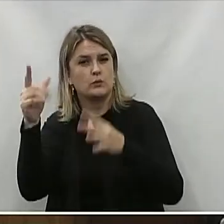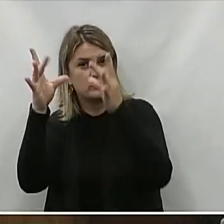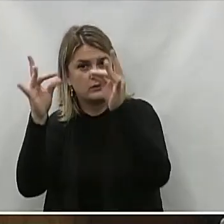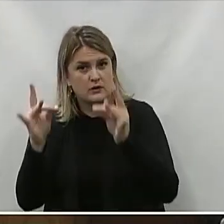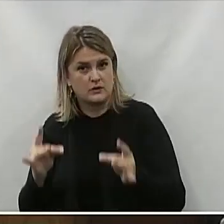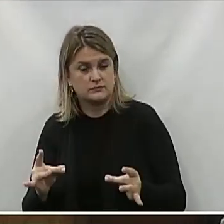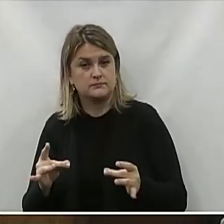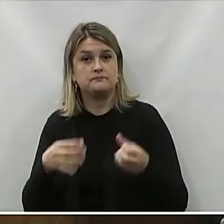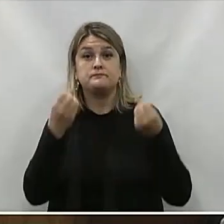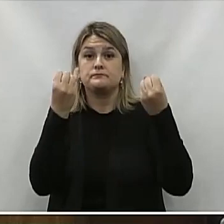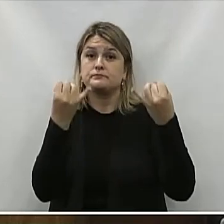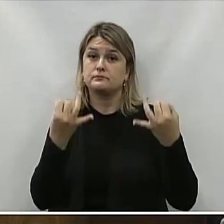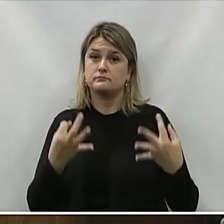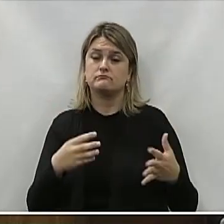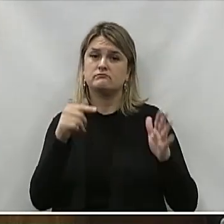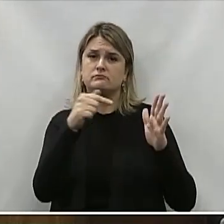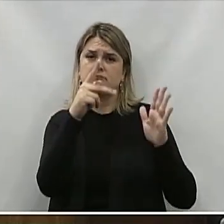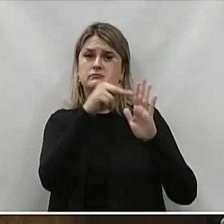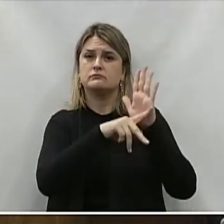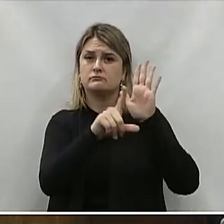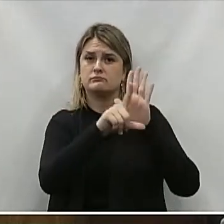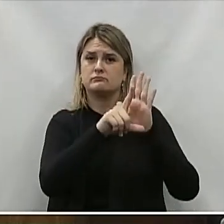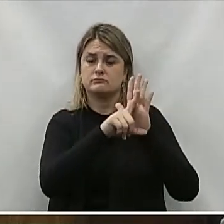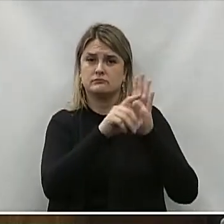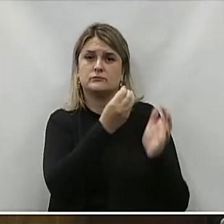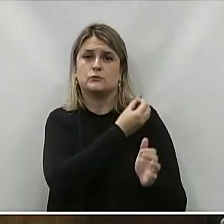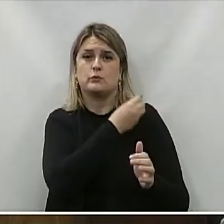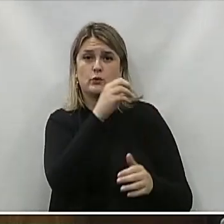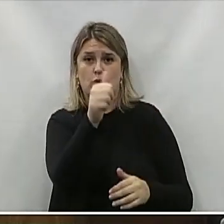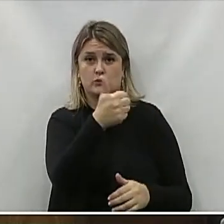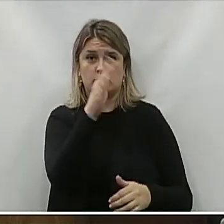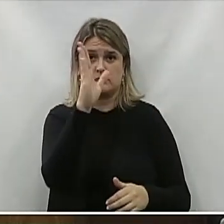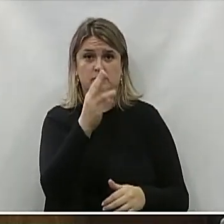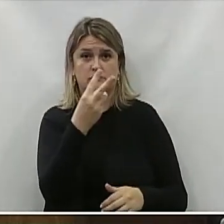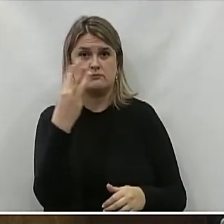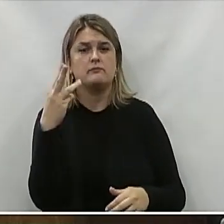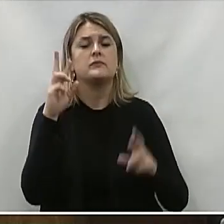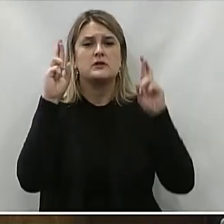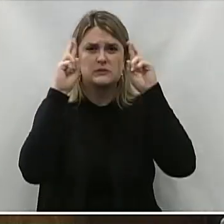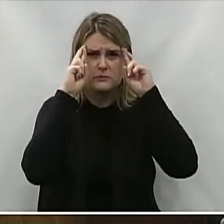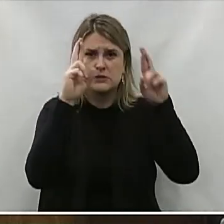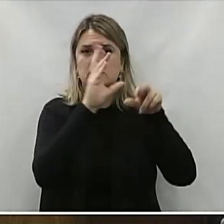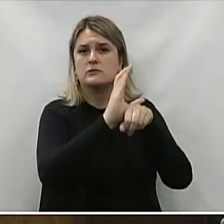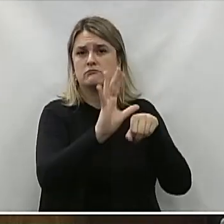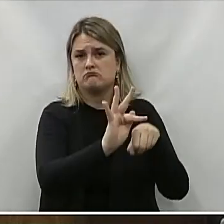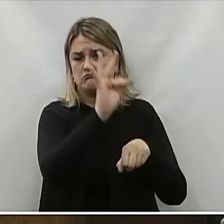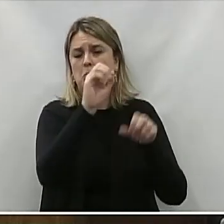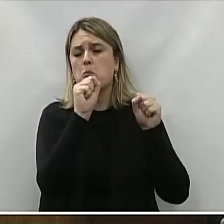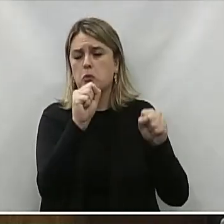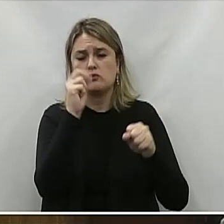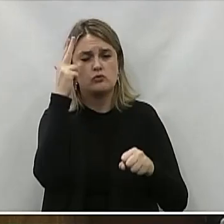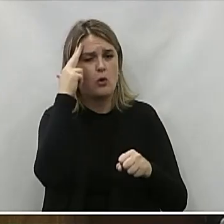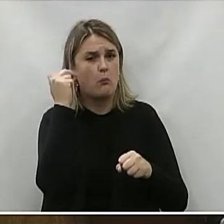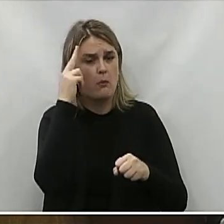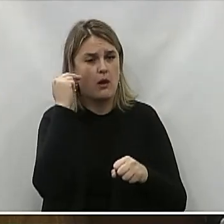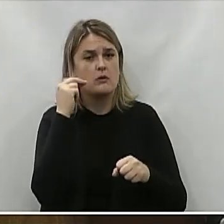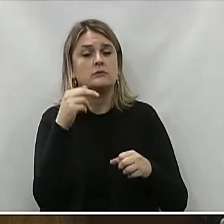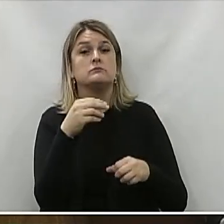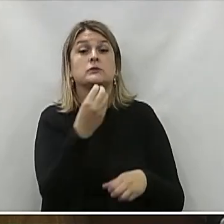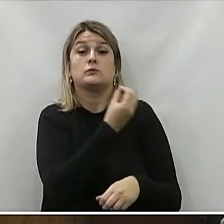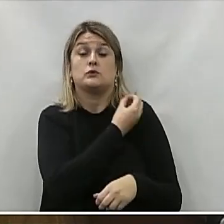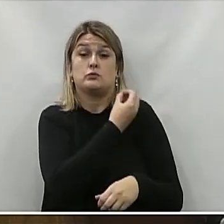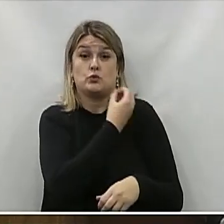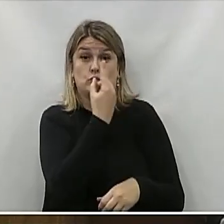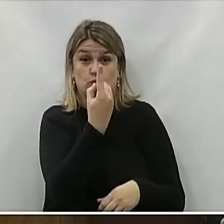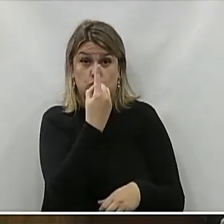Providências Fundamentação O projeto De lei ordinária De número 11 De 2023 É legal E constitucional Considerando A emenda Número